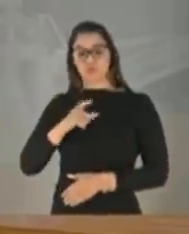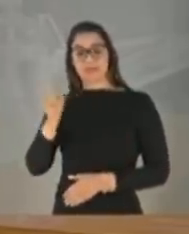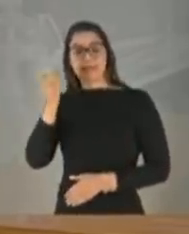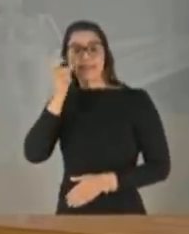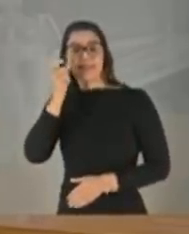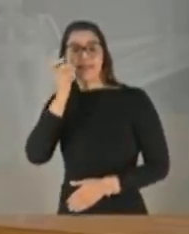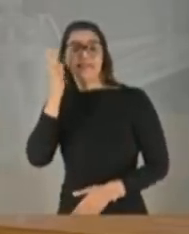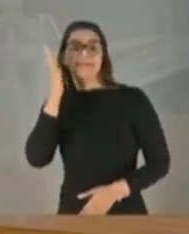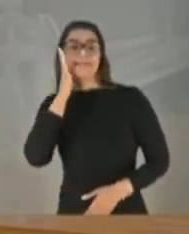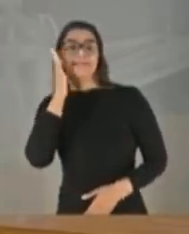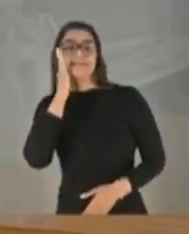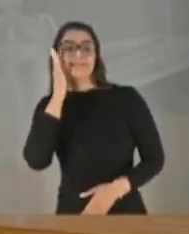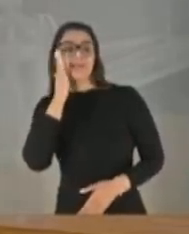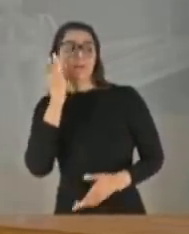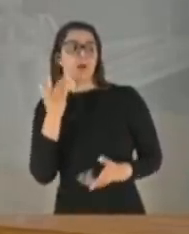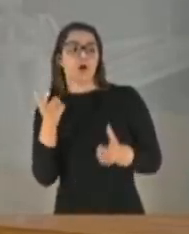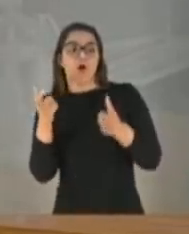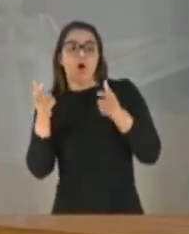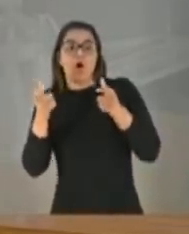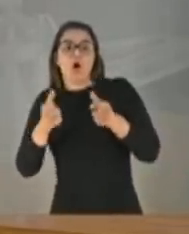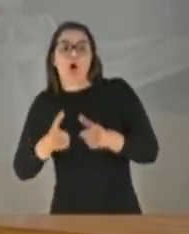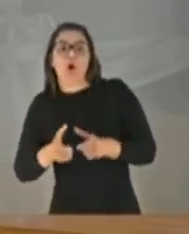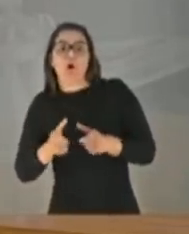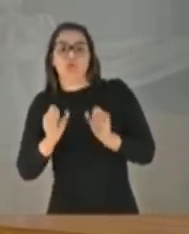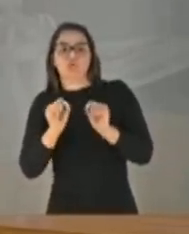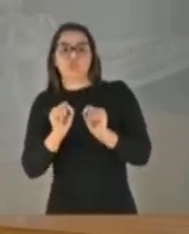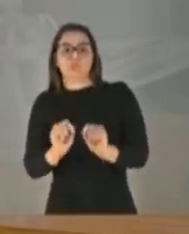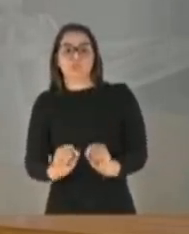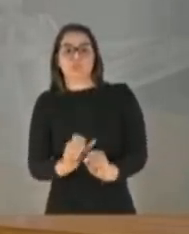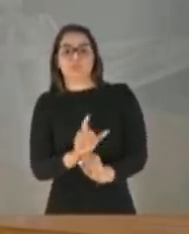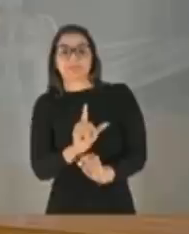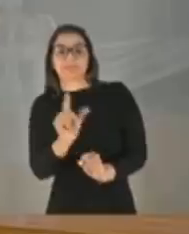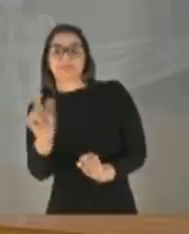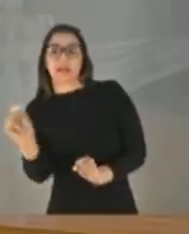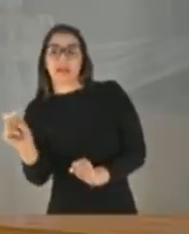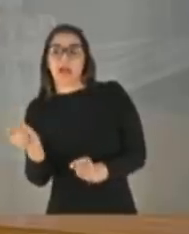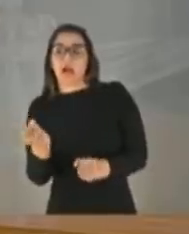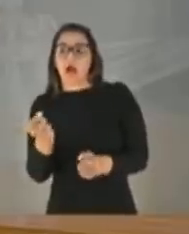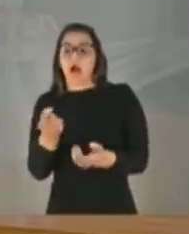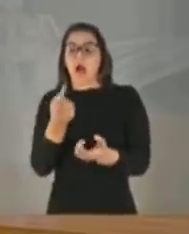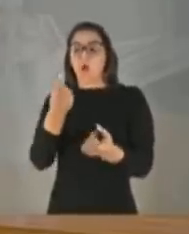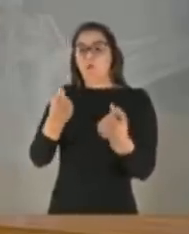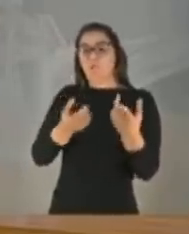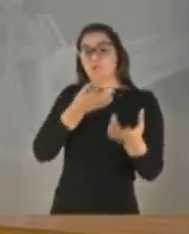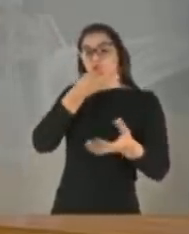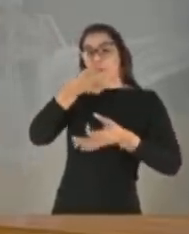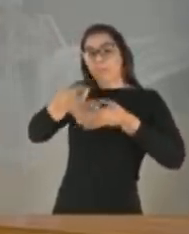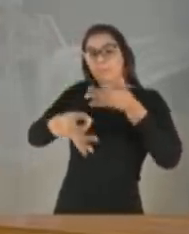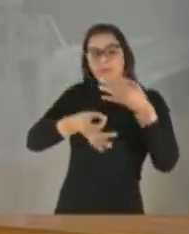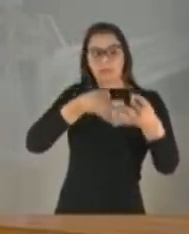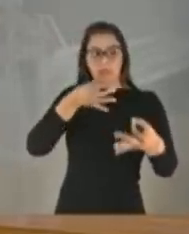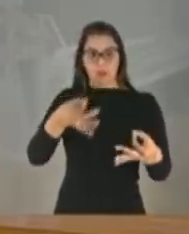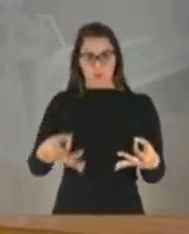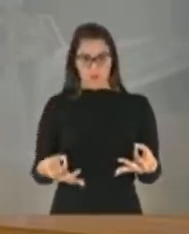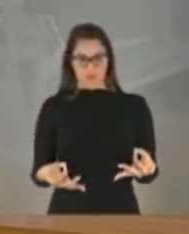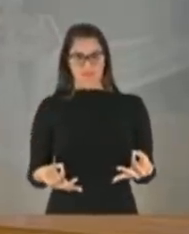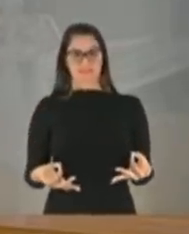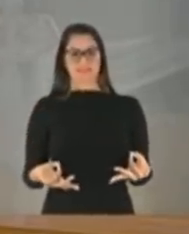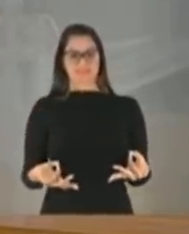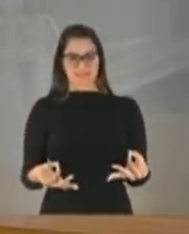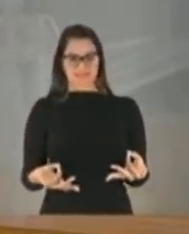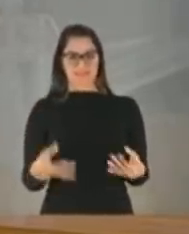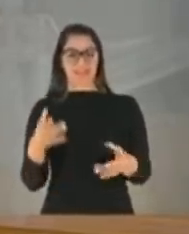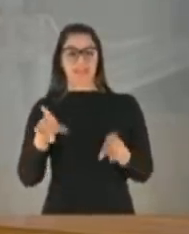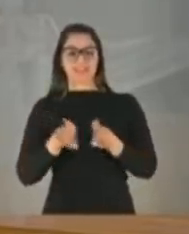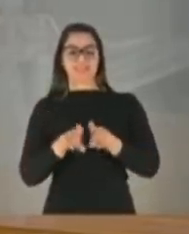saber de onde poderiam ter saído certas opiniões sobre a pandemia, inclusive a